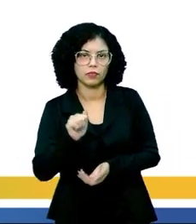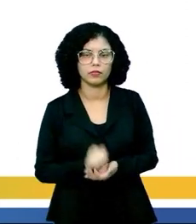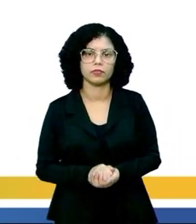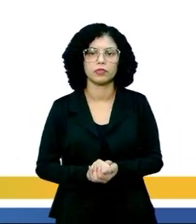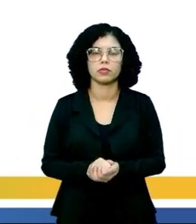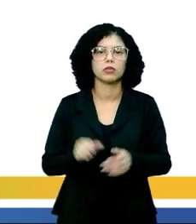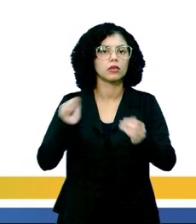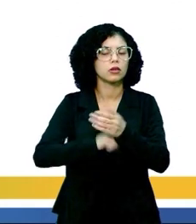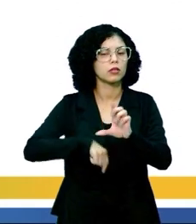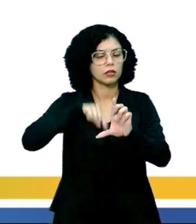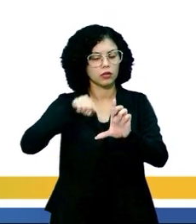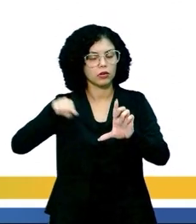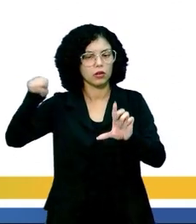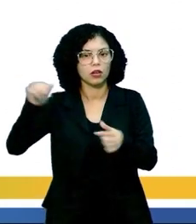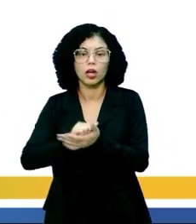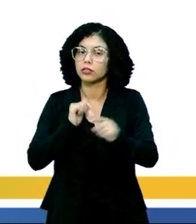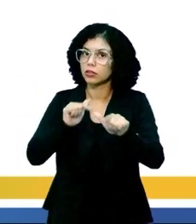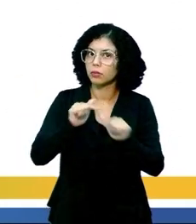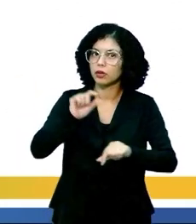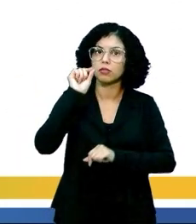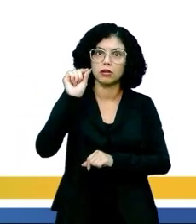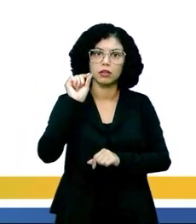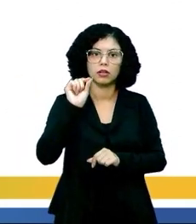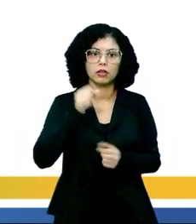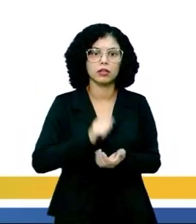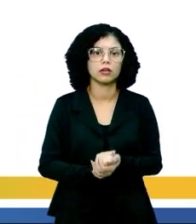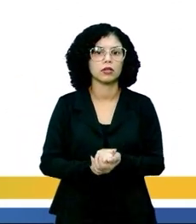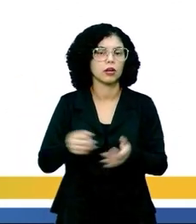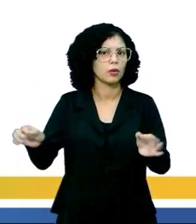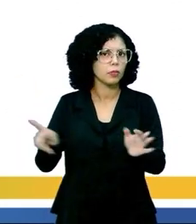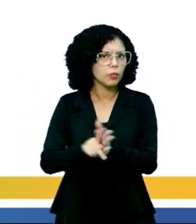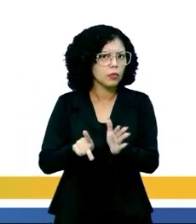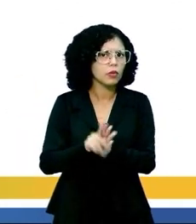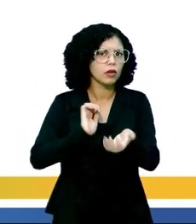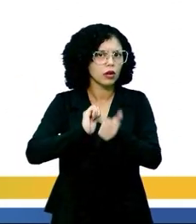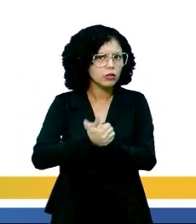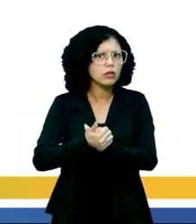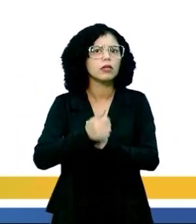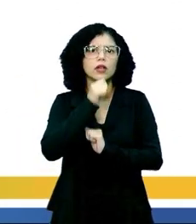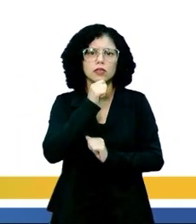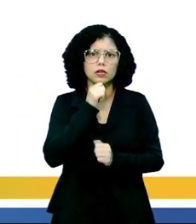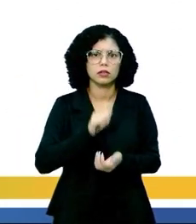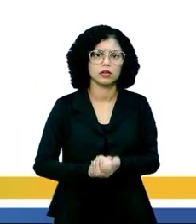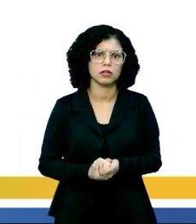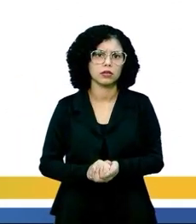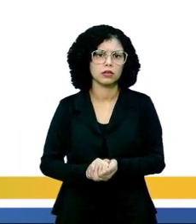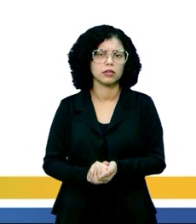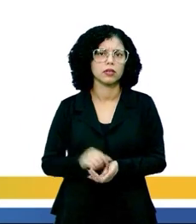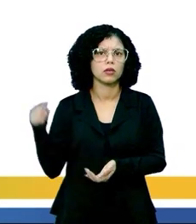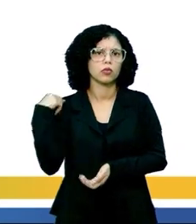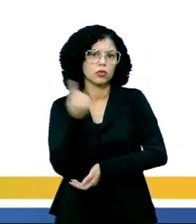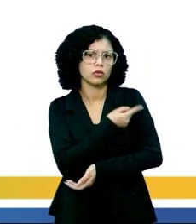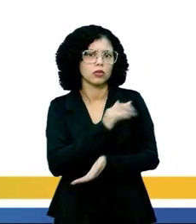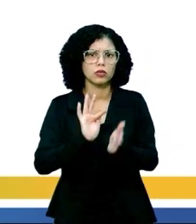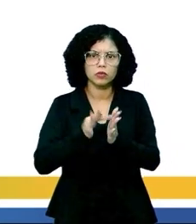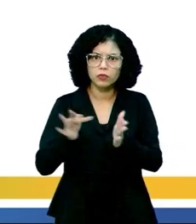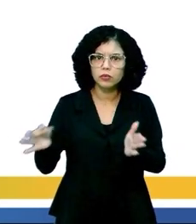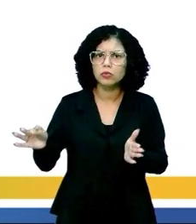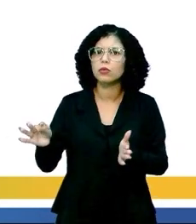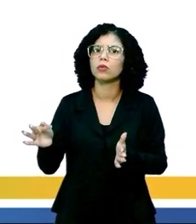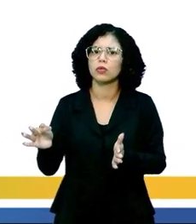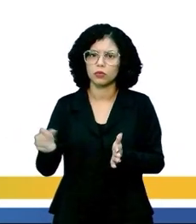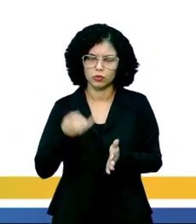Esses níveis todos vão trabalhar de uma forma adequadamente, né? Para que o nosso organismo funcione